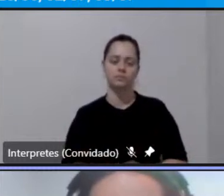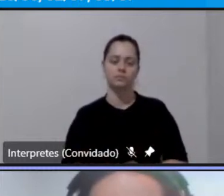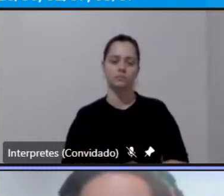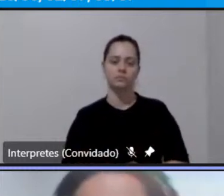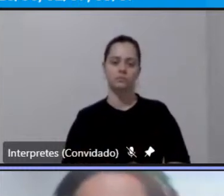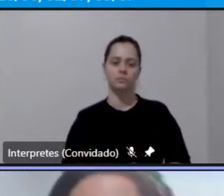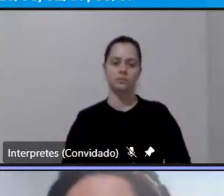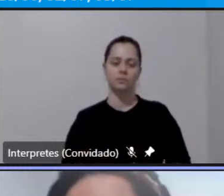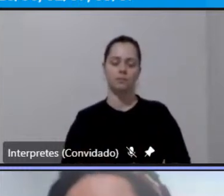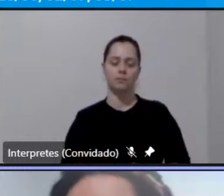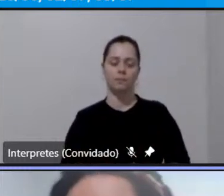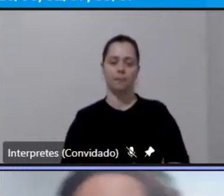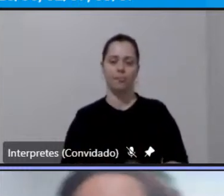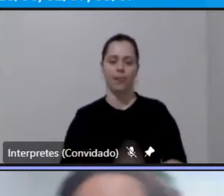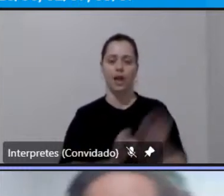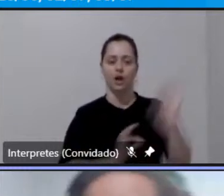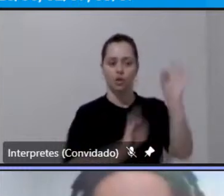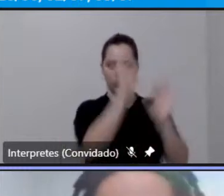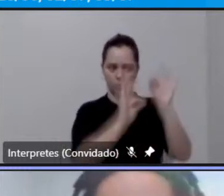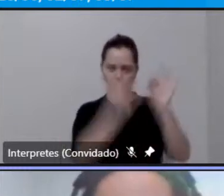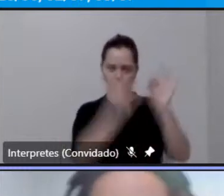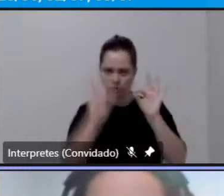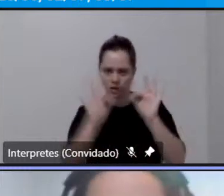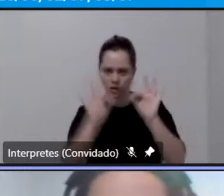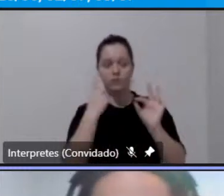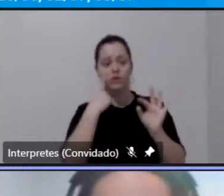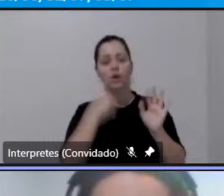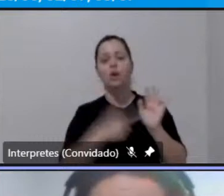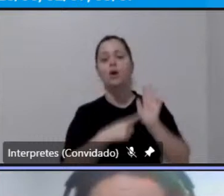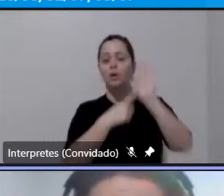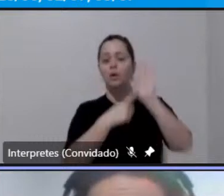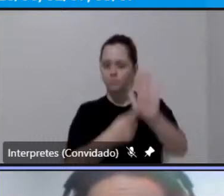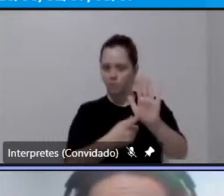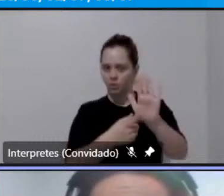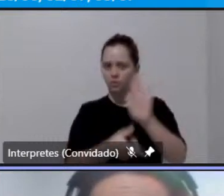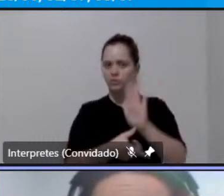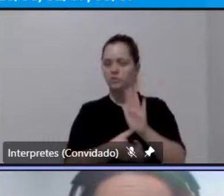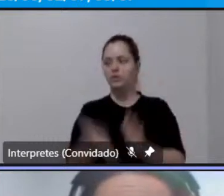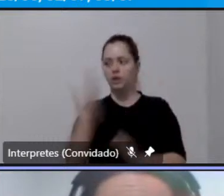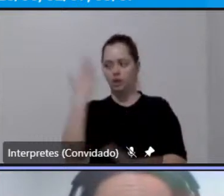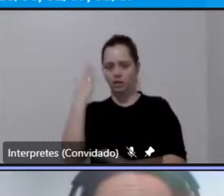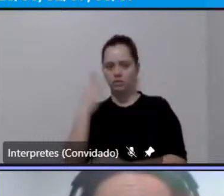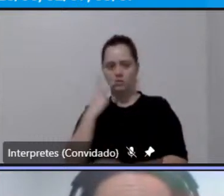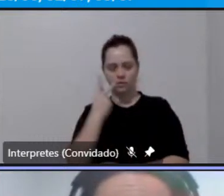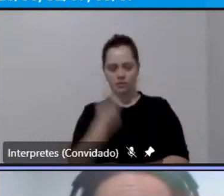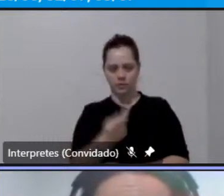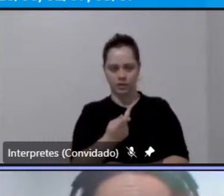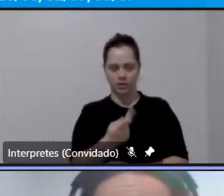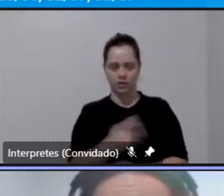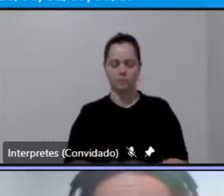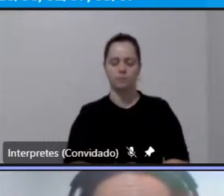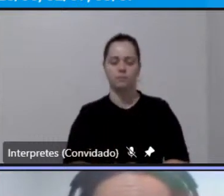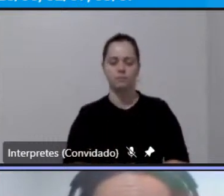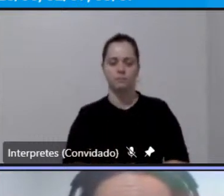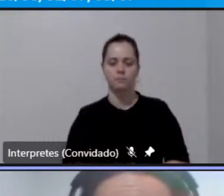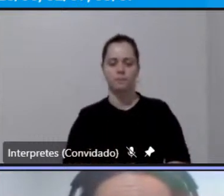esse gráfico ilustra a tabela anterior mostrando aí a